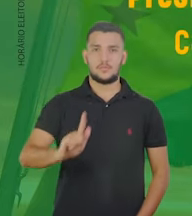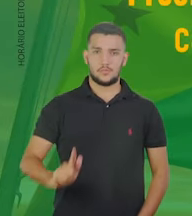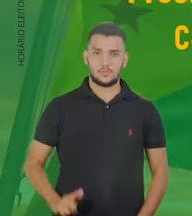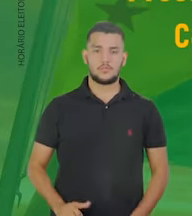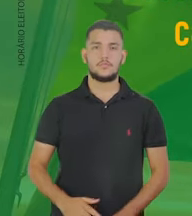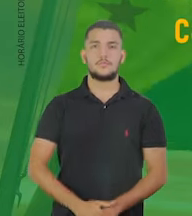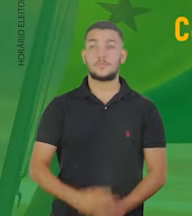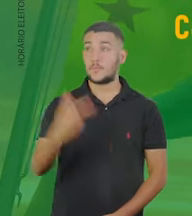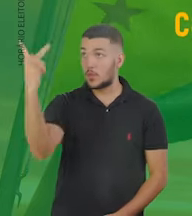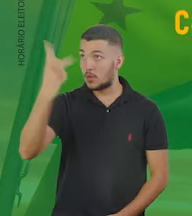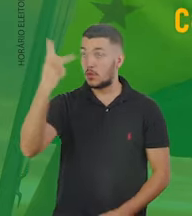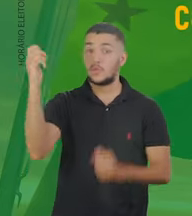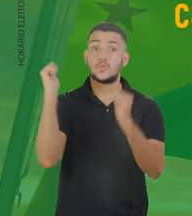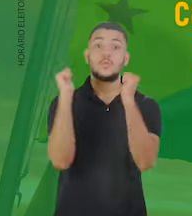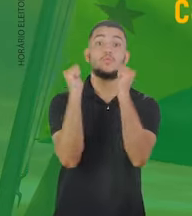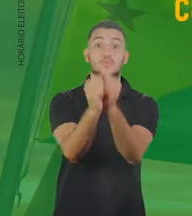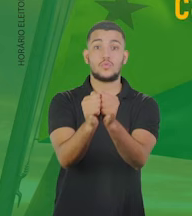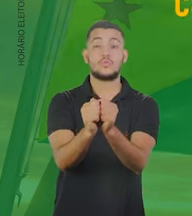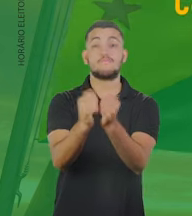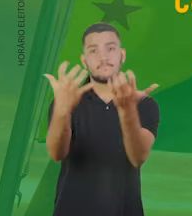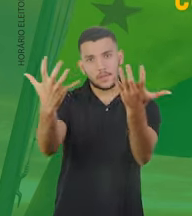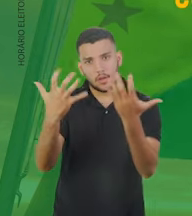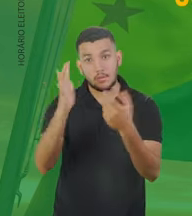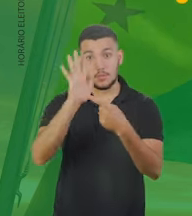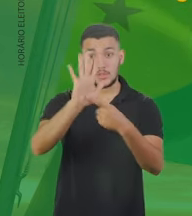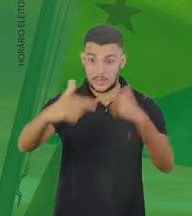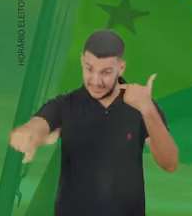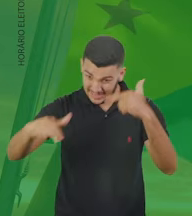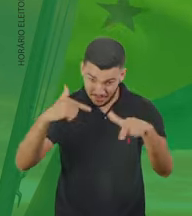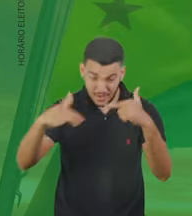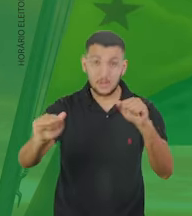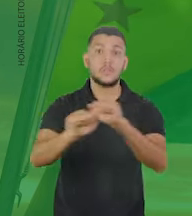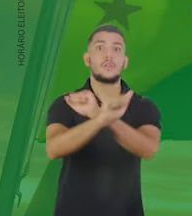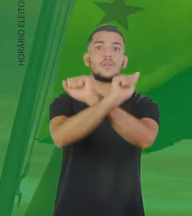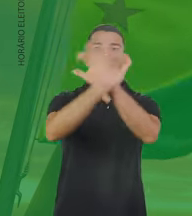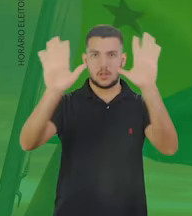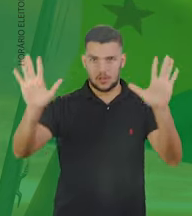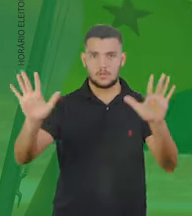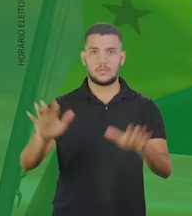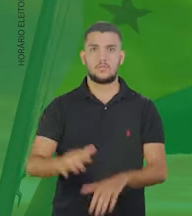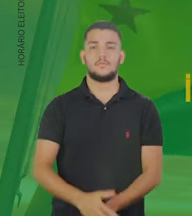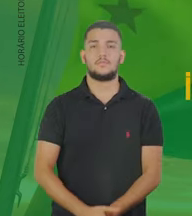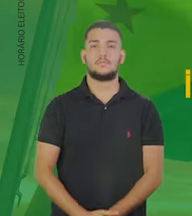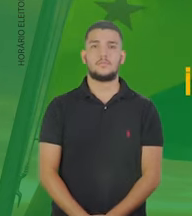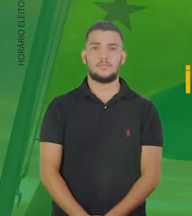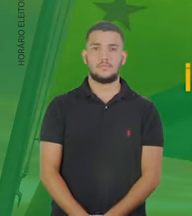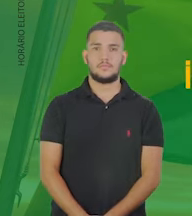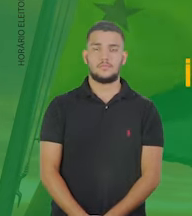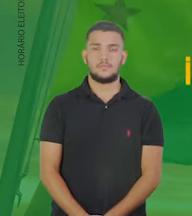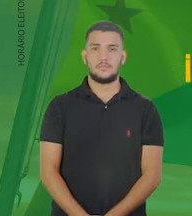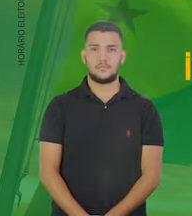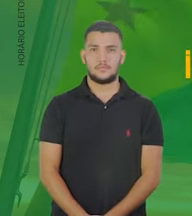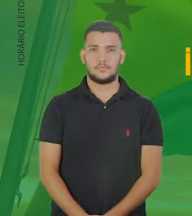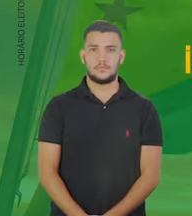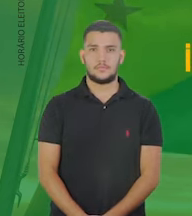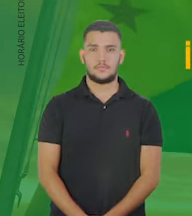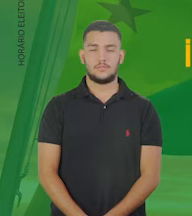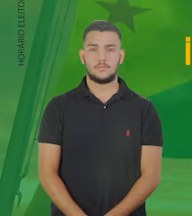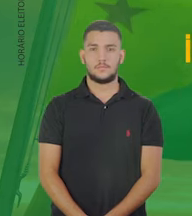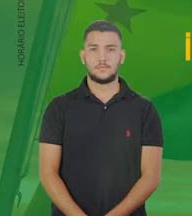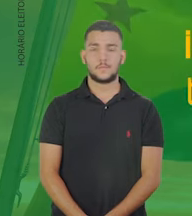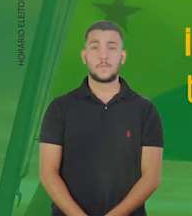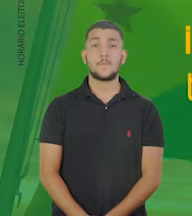governo. Como nós dois temos mandato, eu entendo que é preciso prestar conta. E é isso que eu vou fazer.